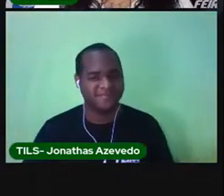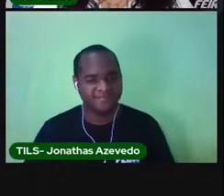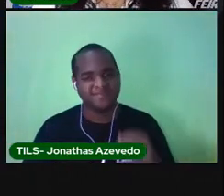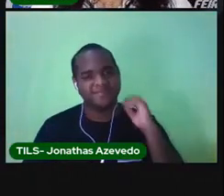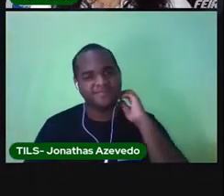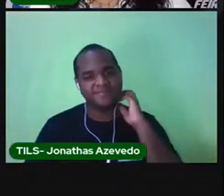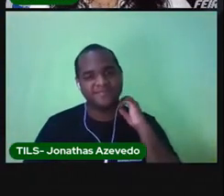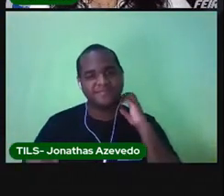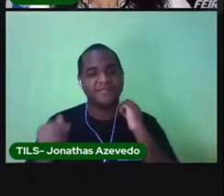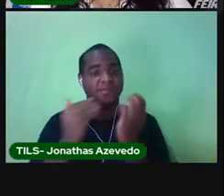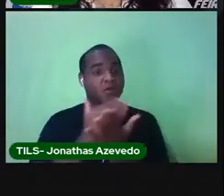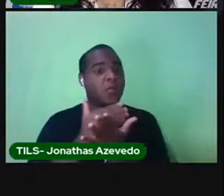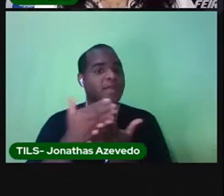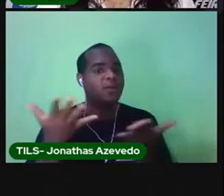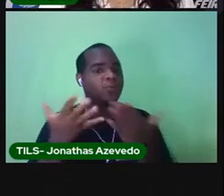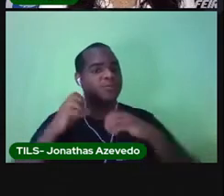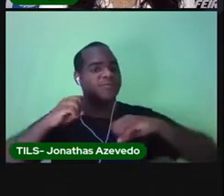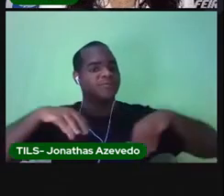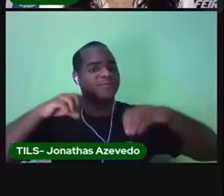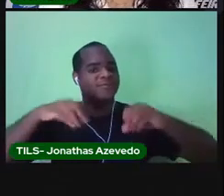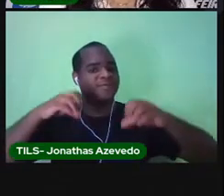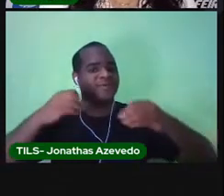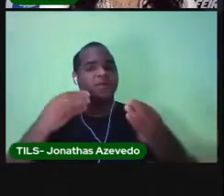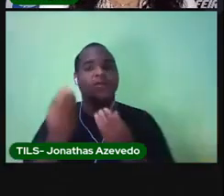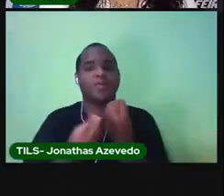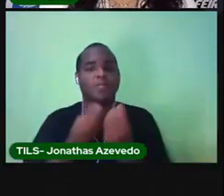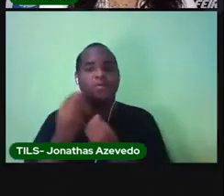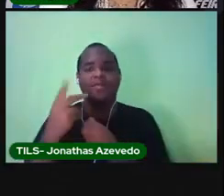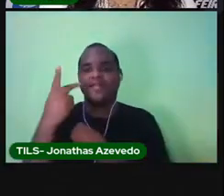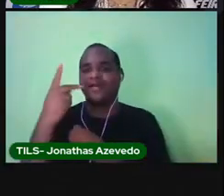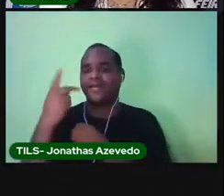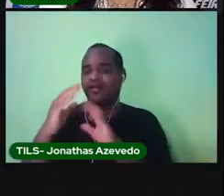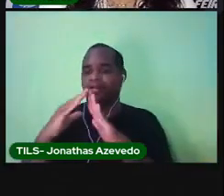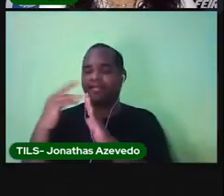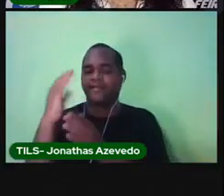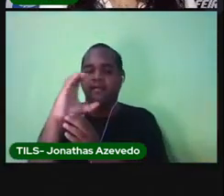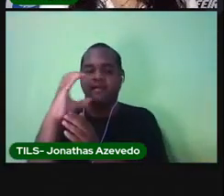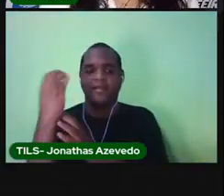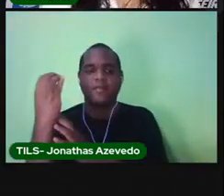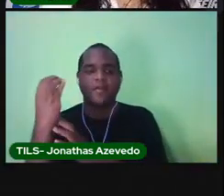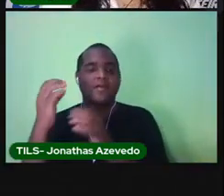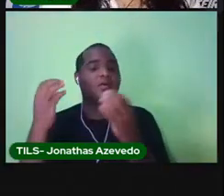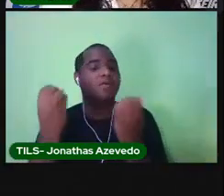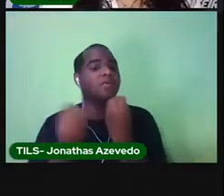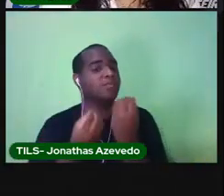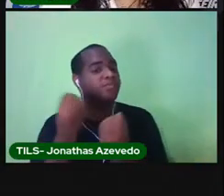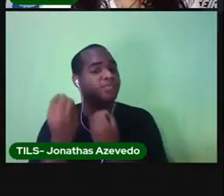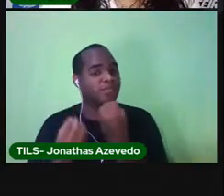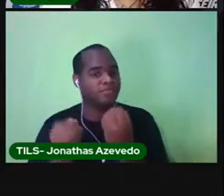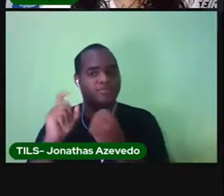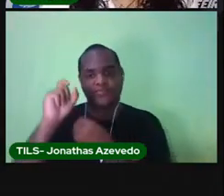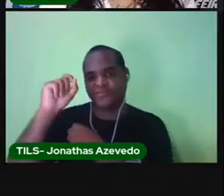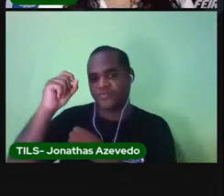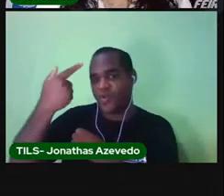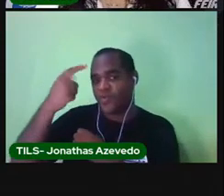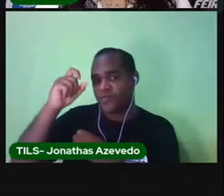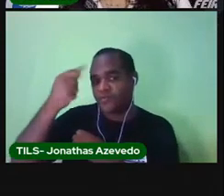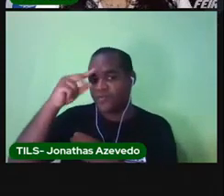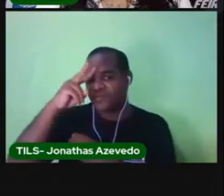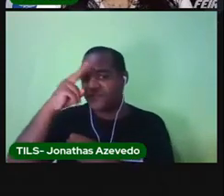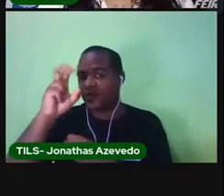Vamos começar a nossa aula sabendo como é que tá o tempo aí onde você mora. Está ensolarado,